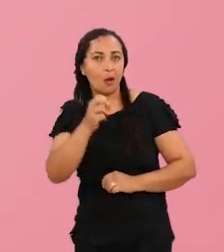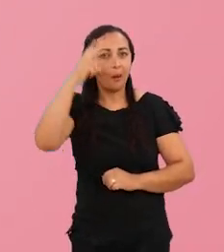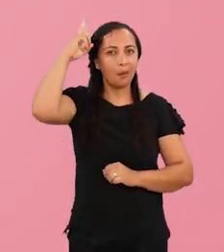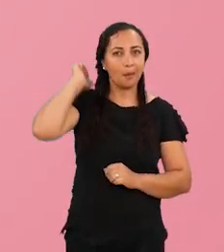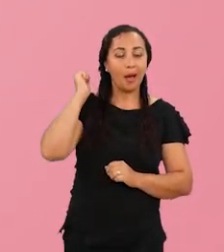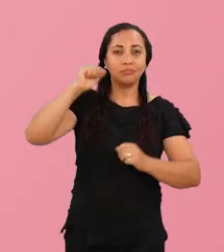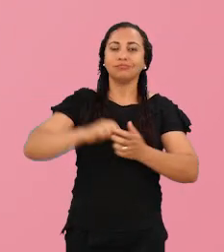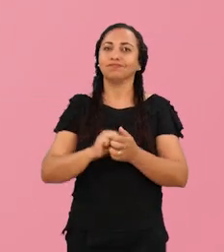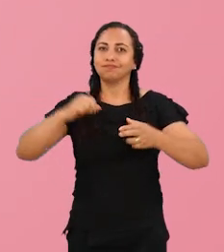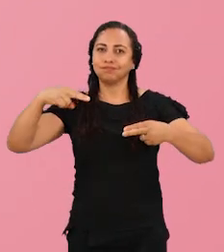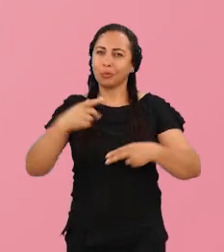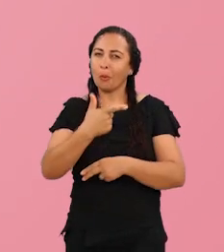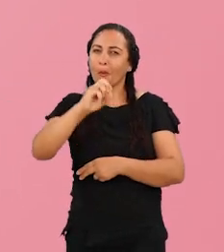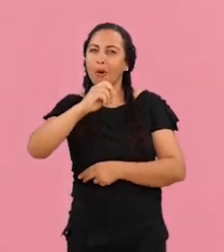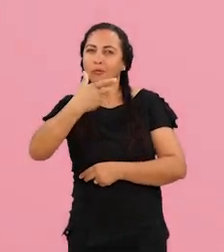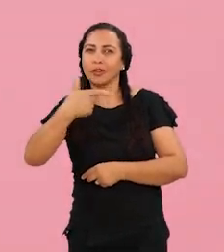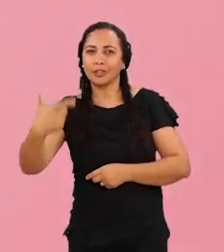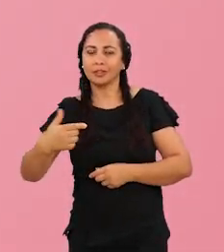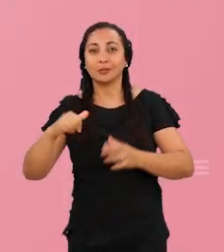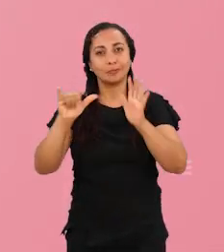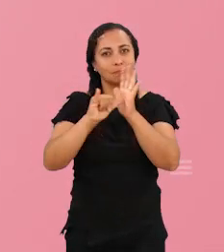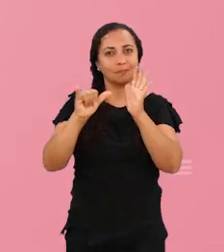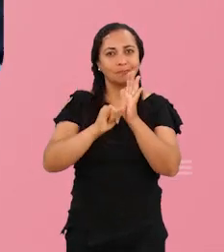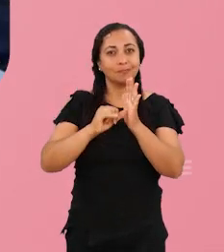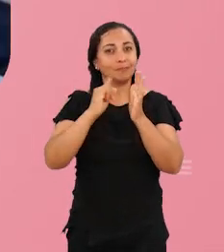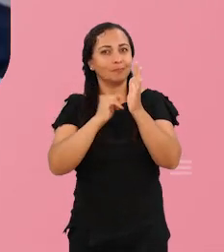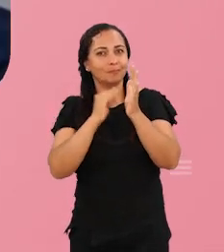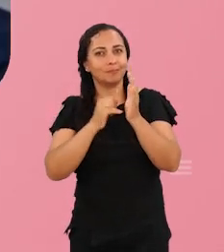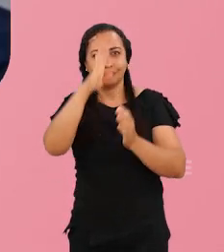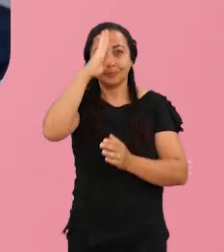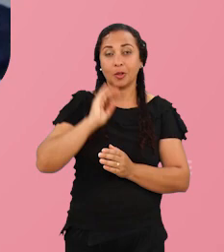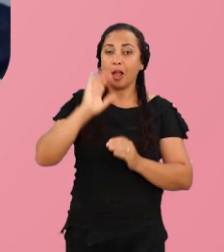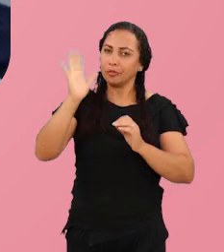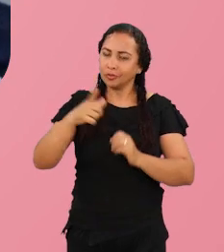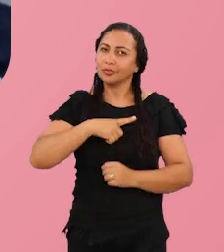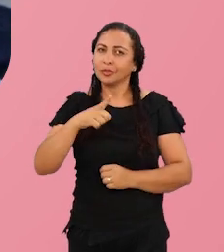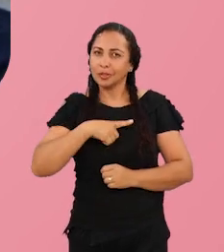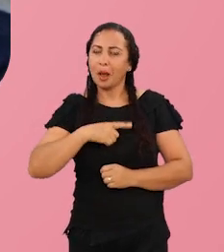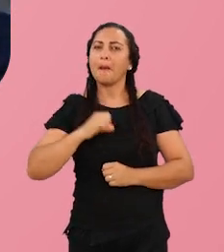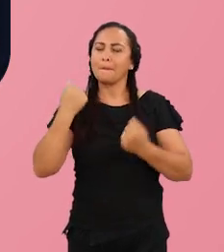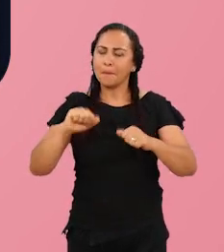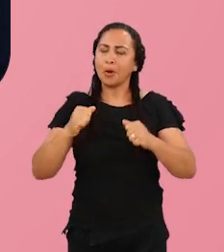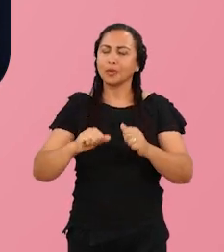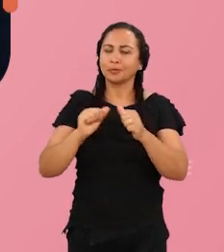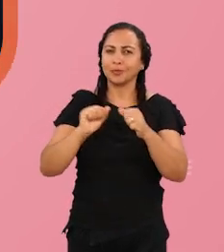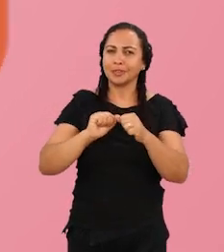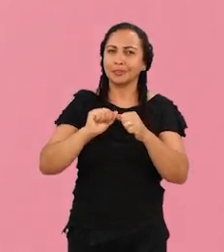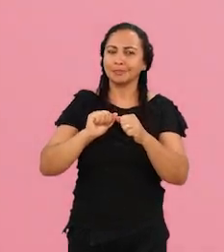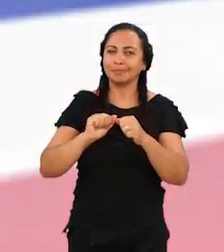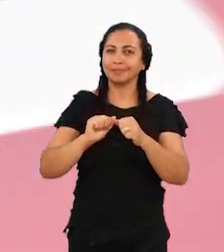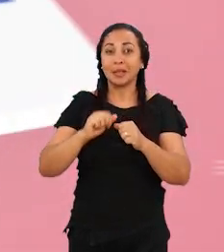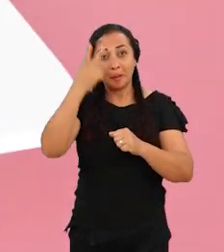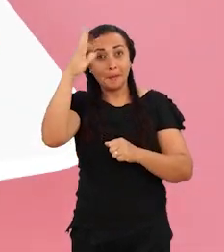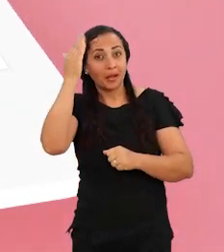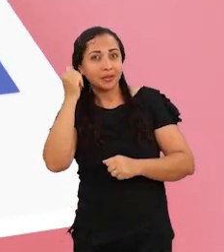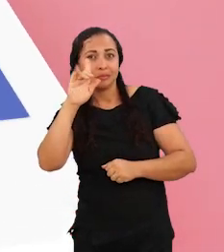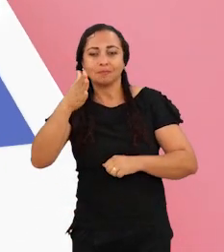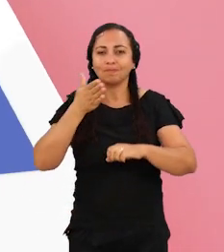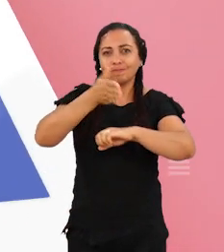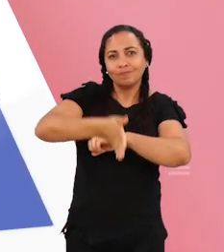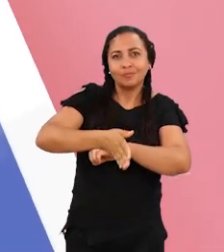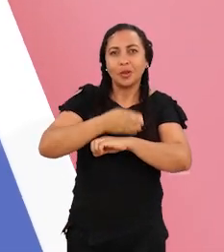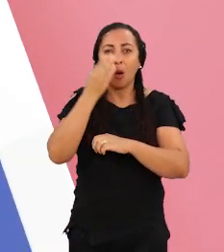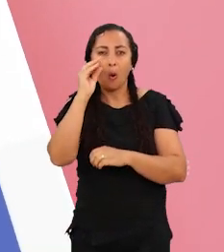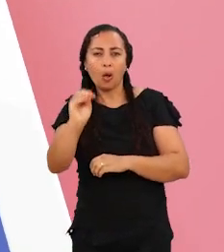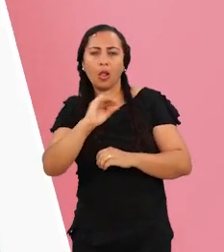Vestibular UESB 2023. O edital de isenção já saiu para você que pode realizar a inscrição de forma gratuita. E para saber se você